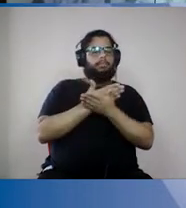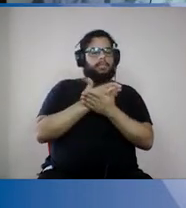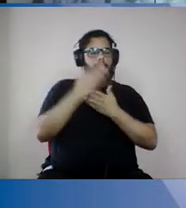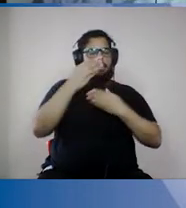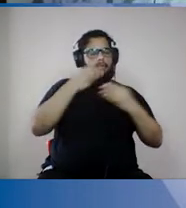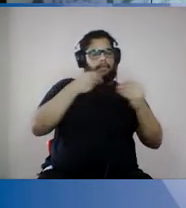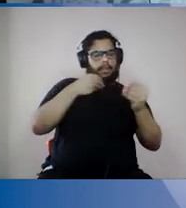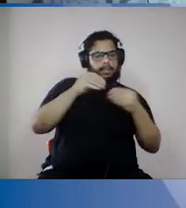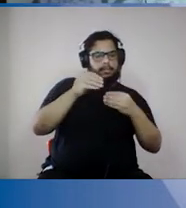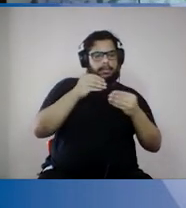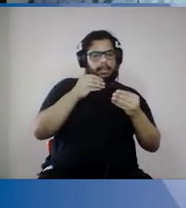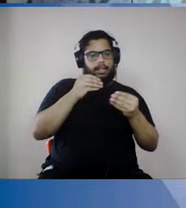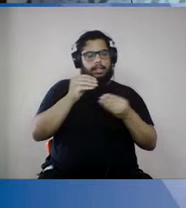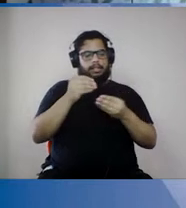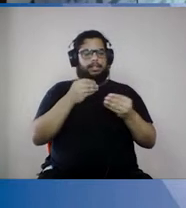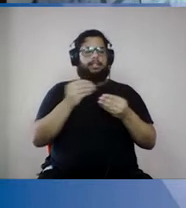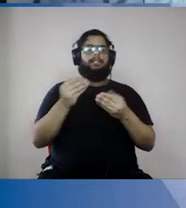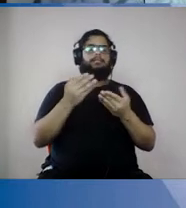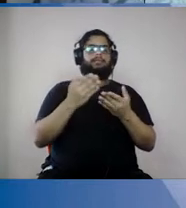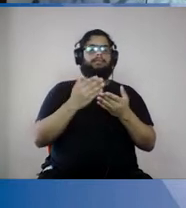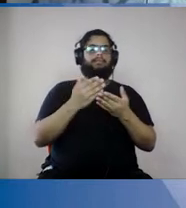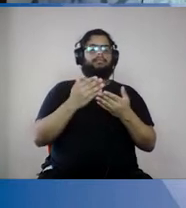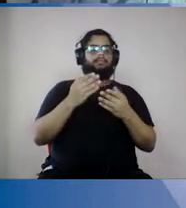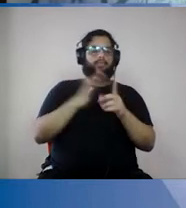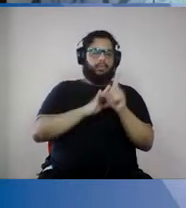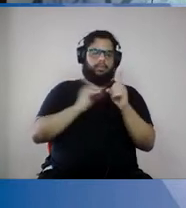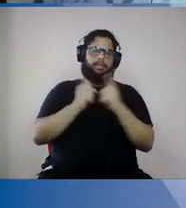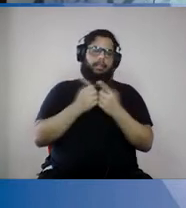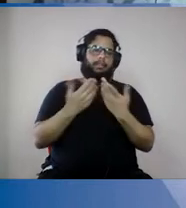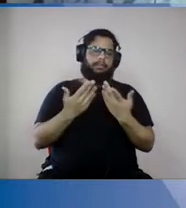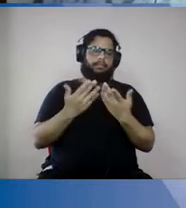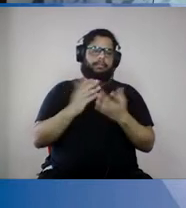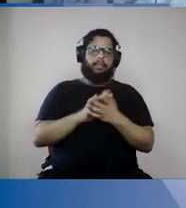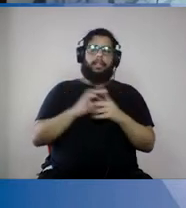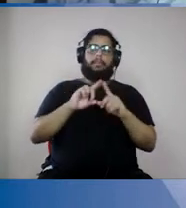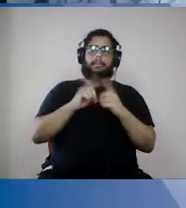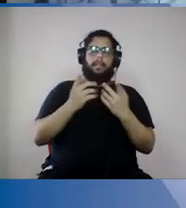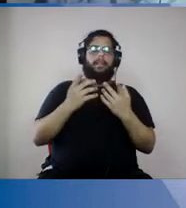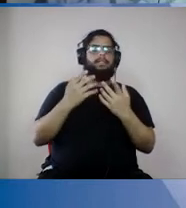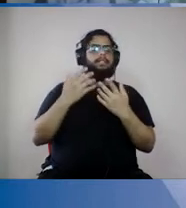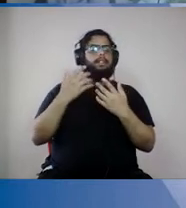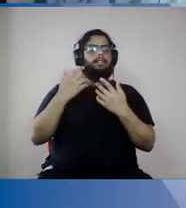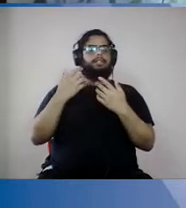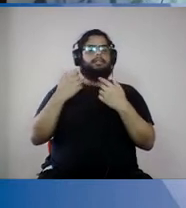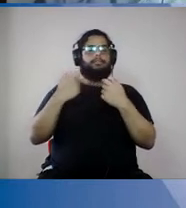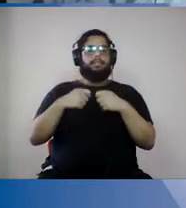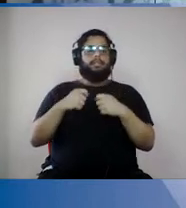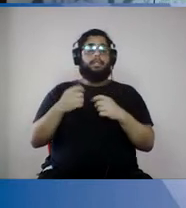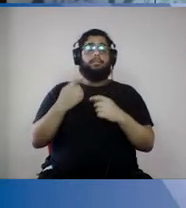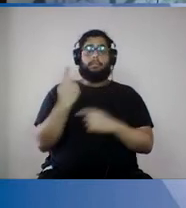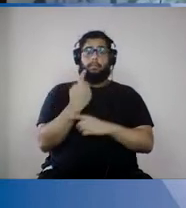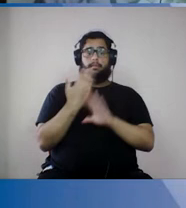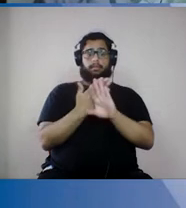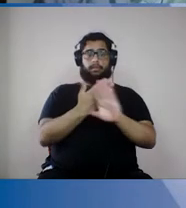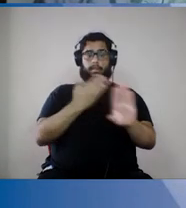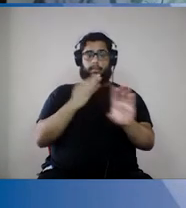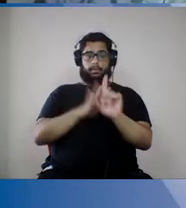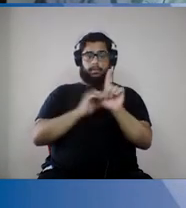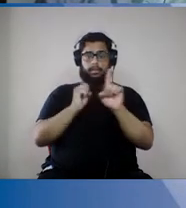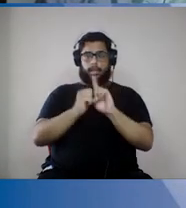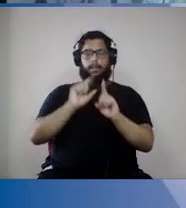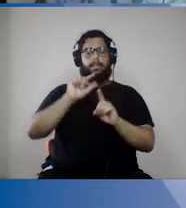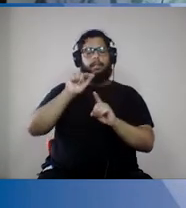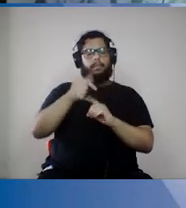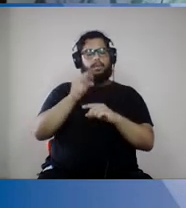racional e progressiva do isolamento social ampliado. Então, eu preciso começar fazendo o isolamento, depois aplicando os outros